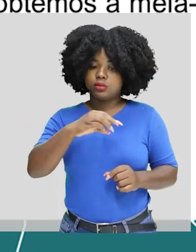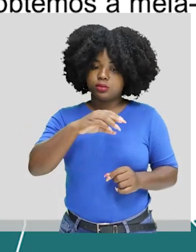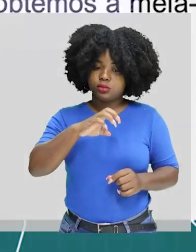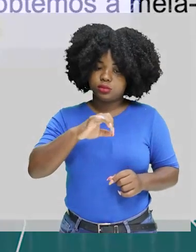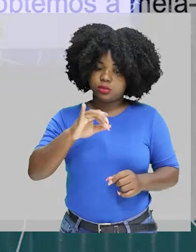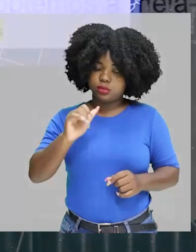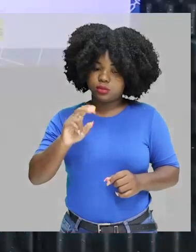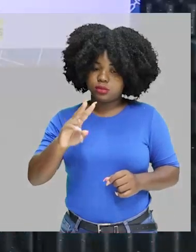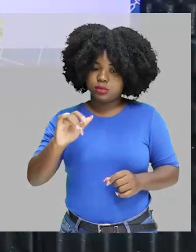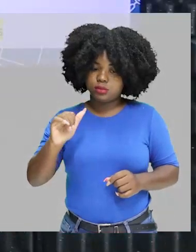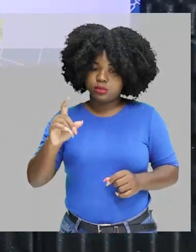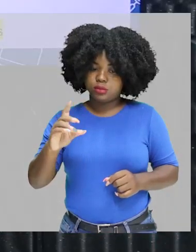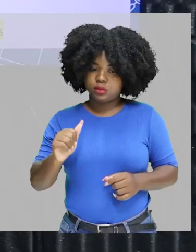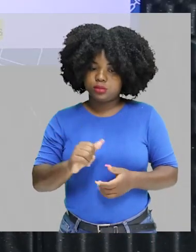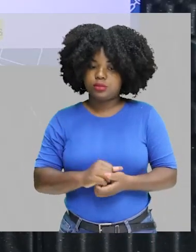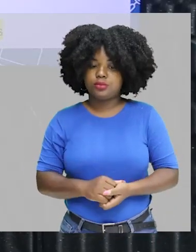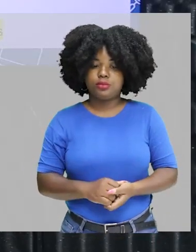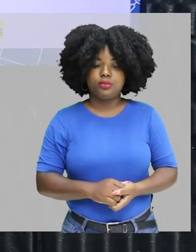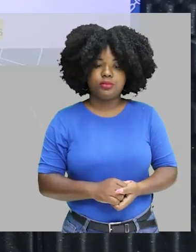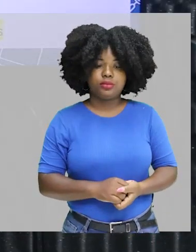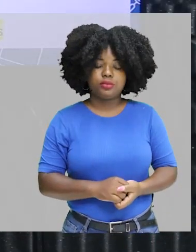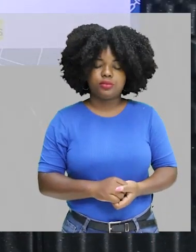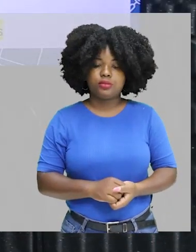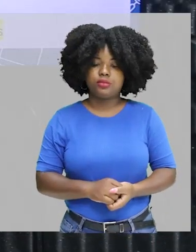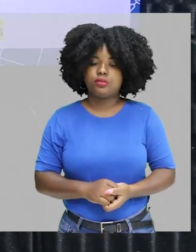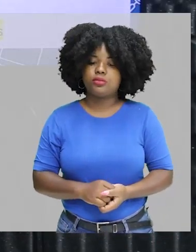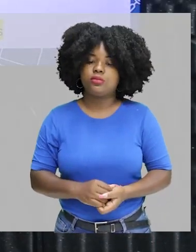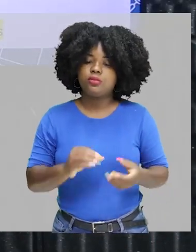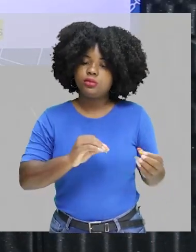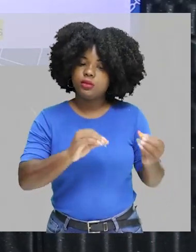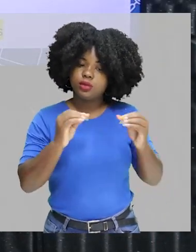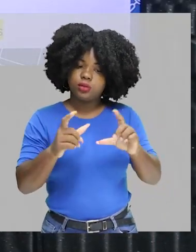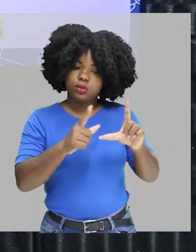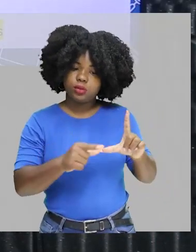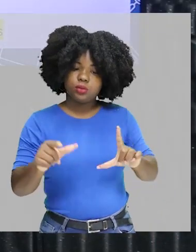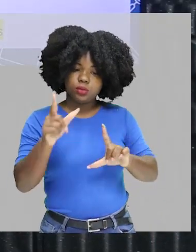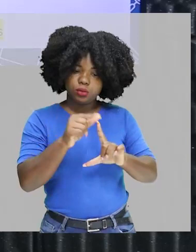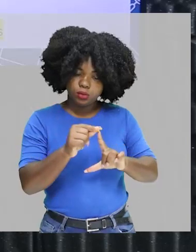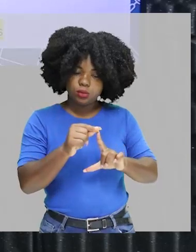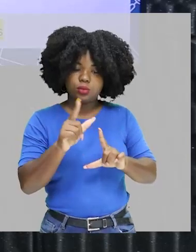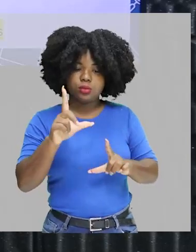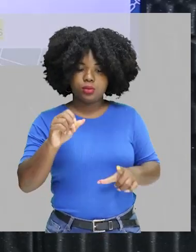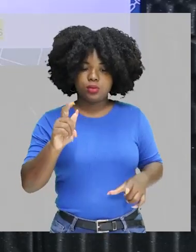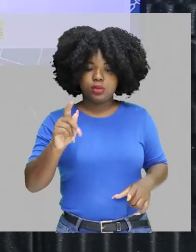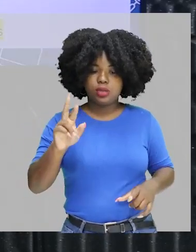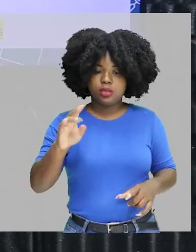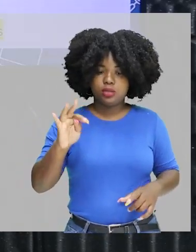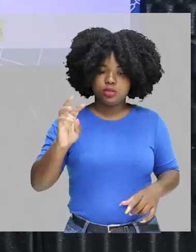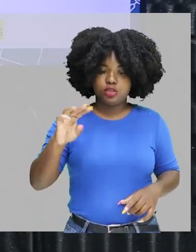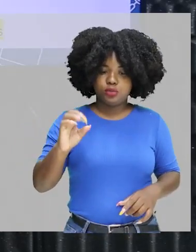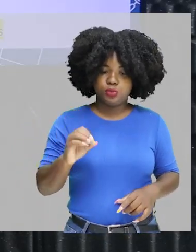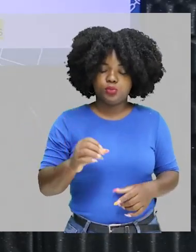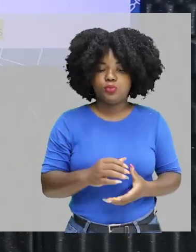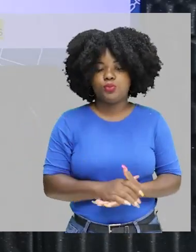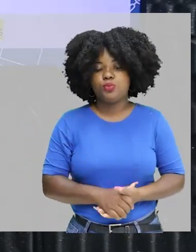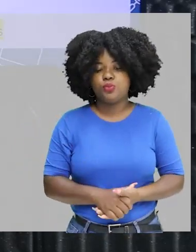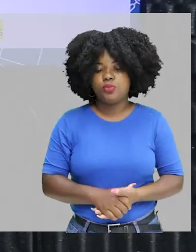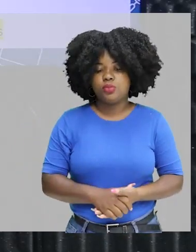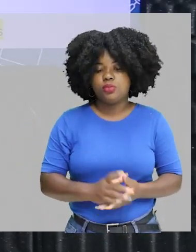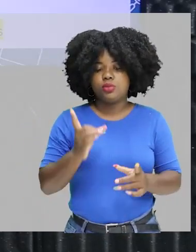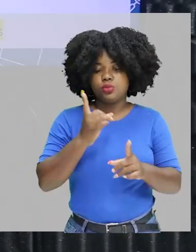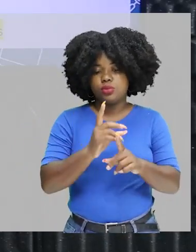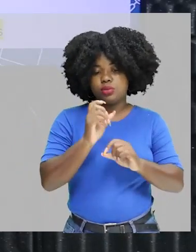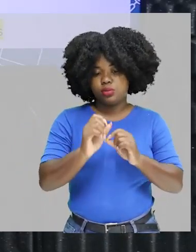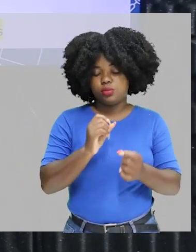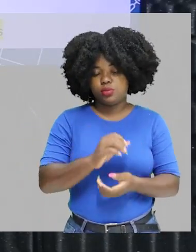-vidas. Tudo bem? Bom, aplicando esse logaritmo aos dois membros, certo? Nós vamos